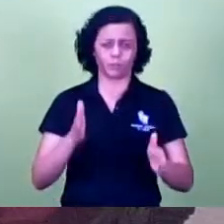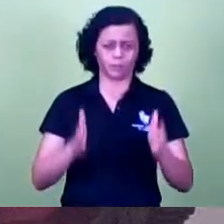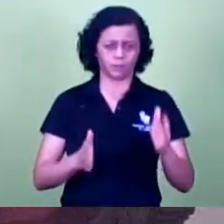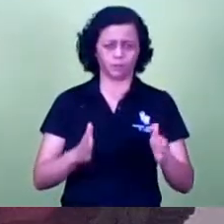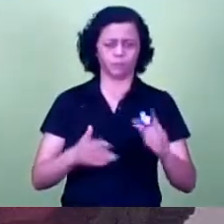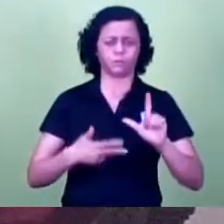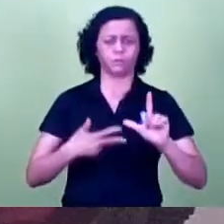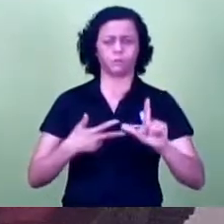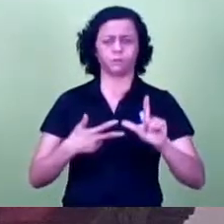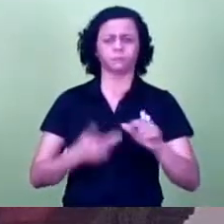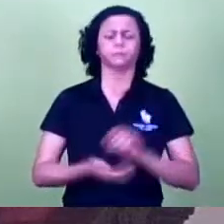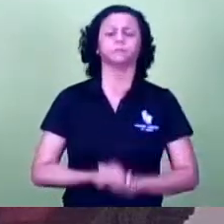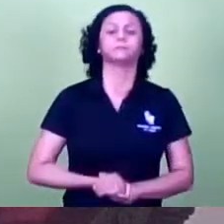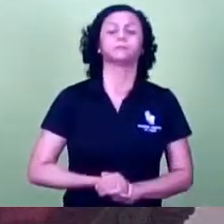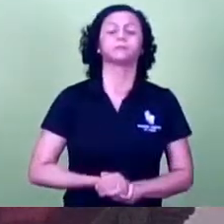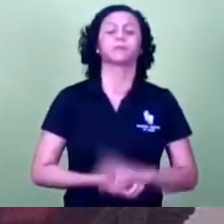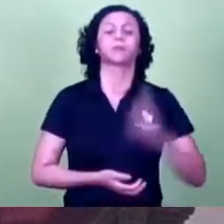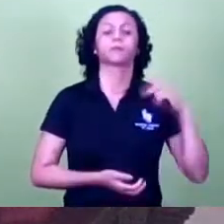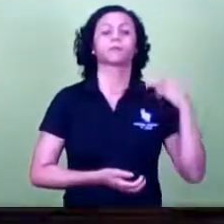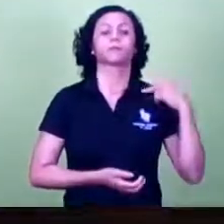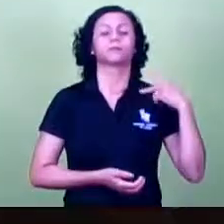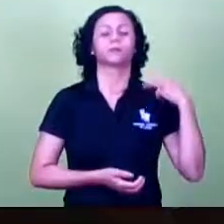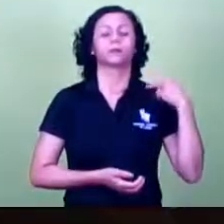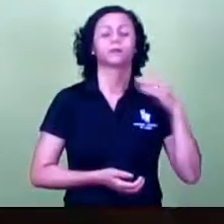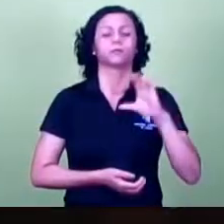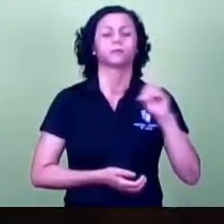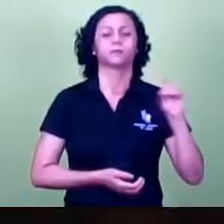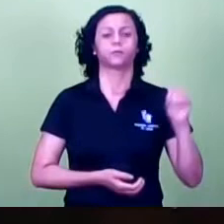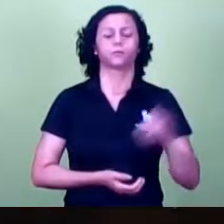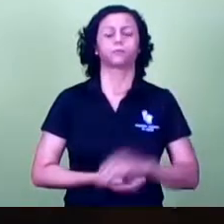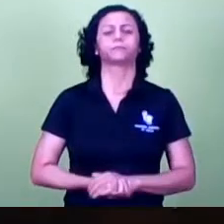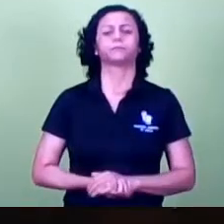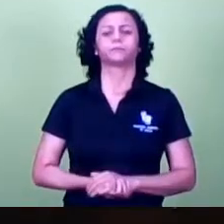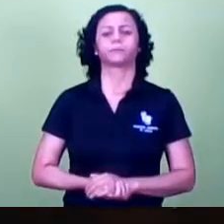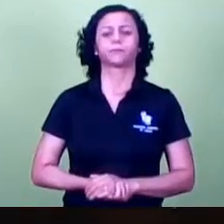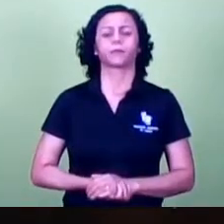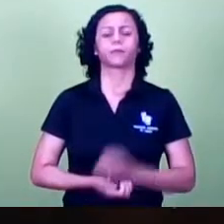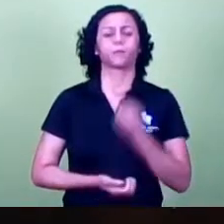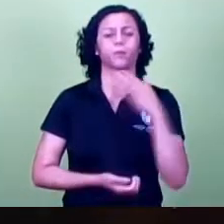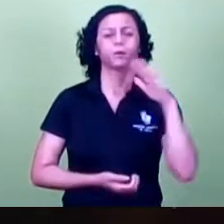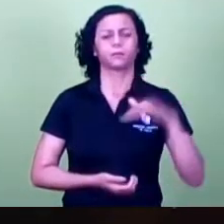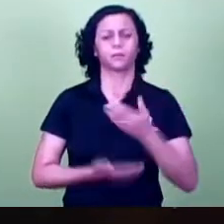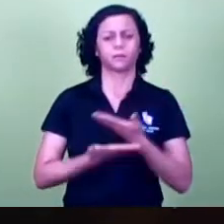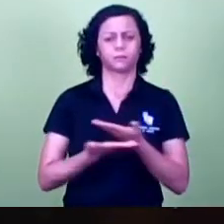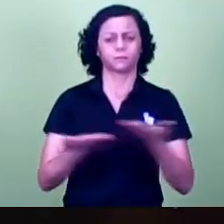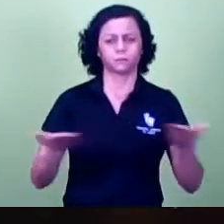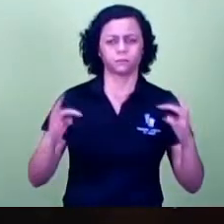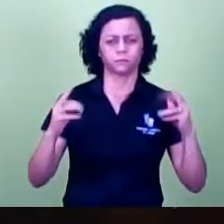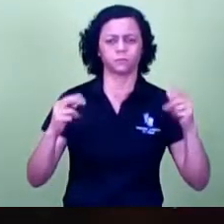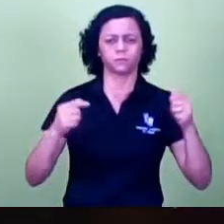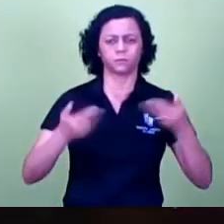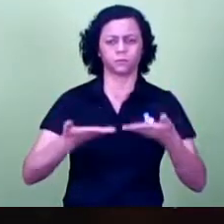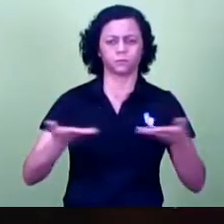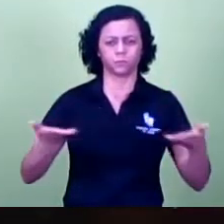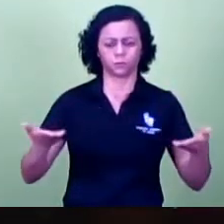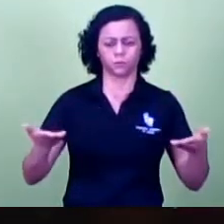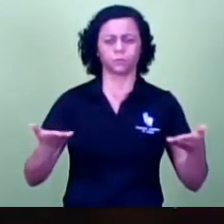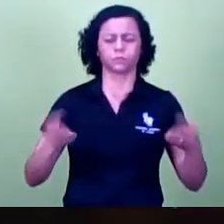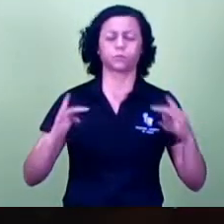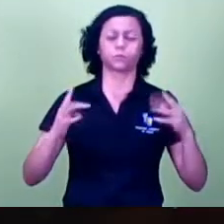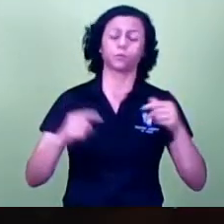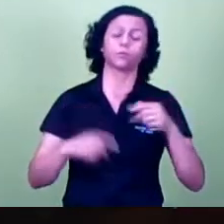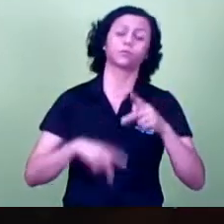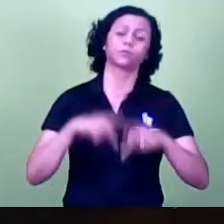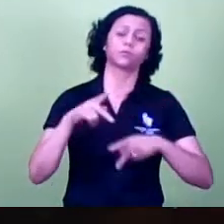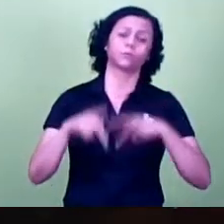secretário, vereador Cido Reis. Olá, senhor presidente, boa tarde. Boa tarde, senhores vereadores e vereadoras públicas aí que estão nos ouvindo